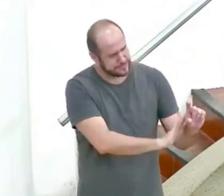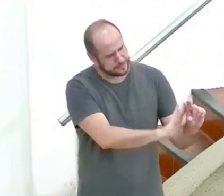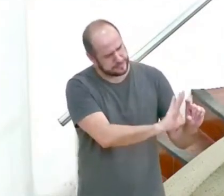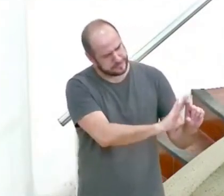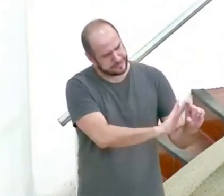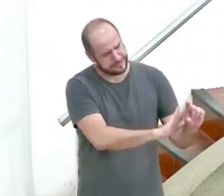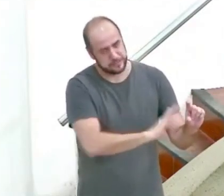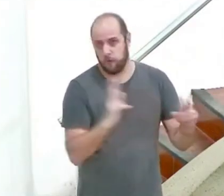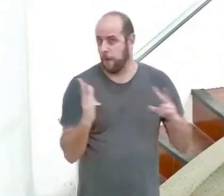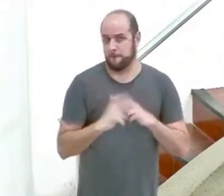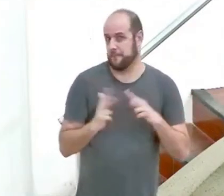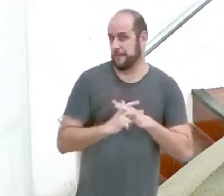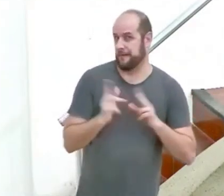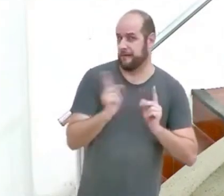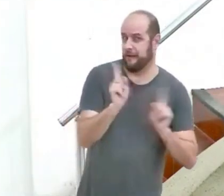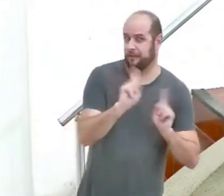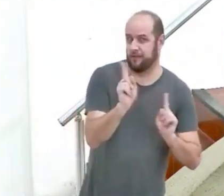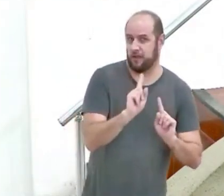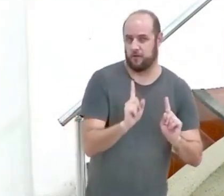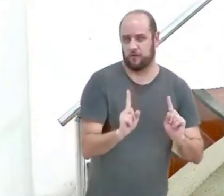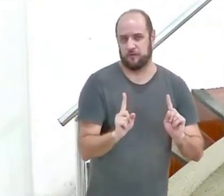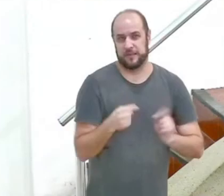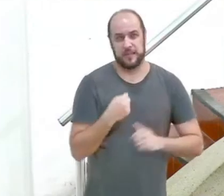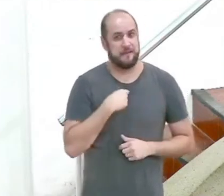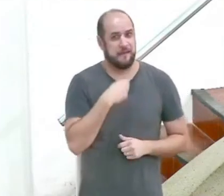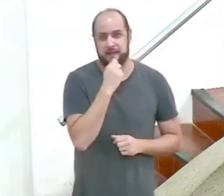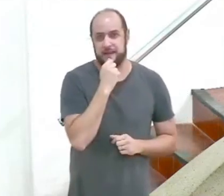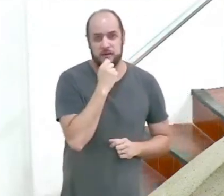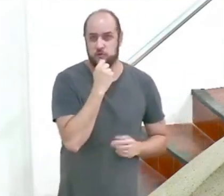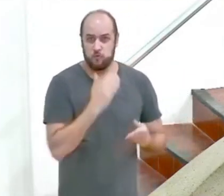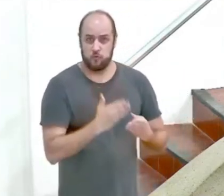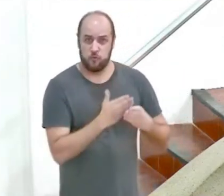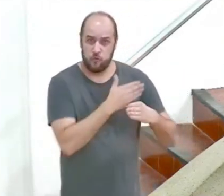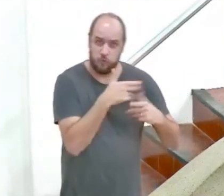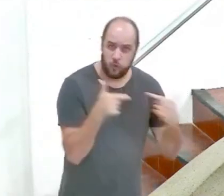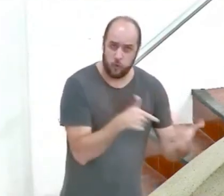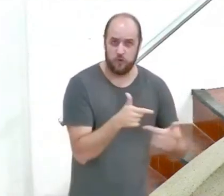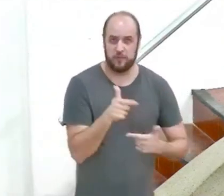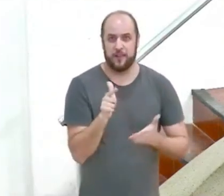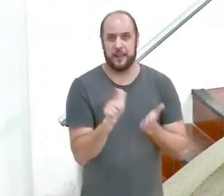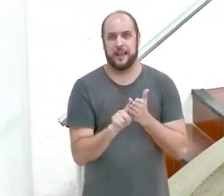papai não brigue e de maneira que eu ainda não esteja transgredindo a lei do papai.